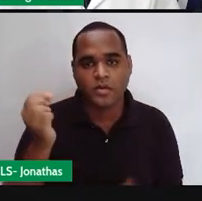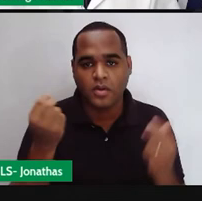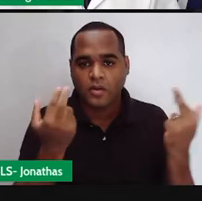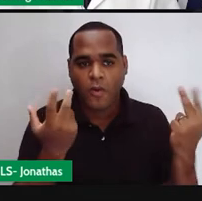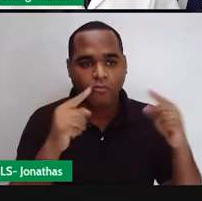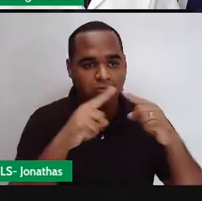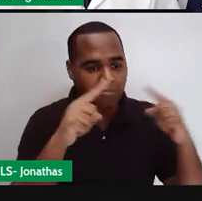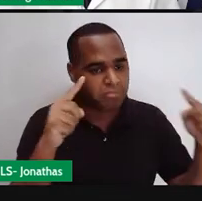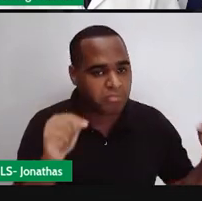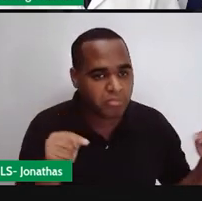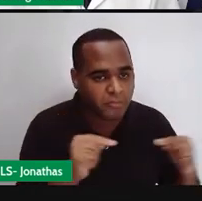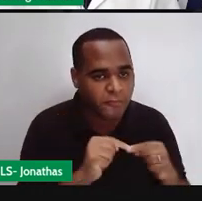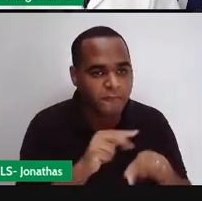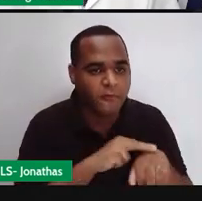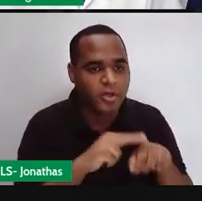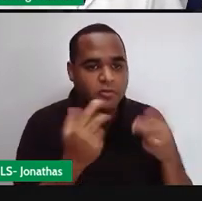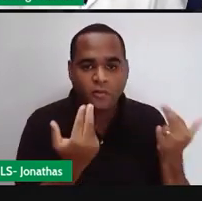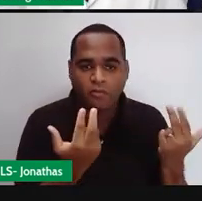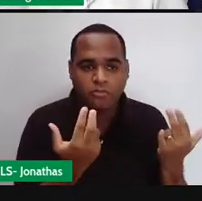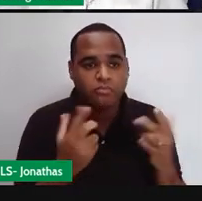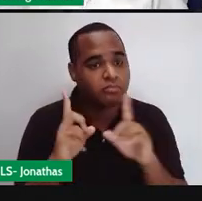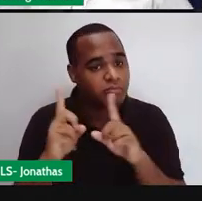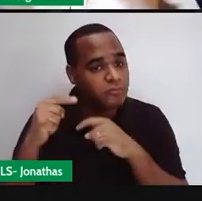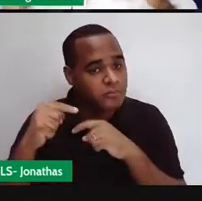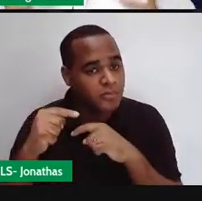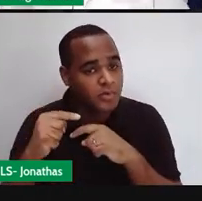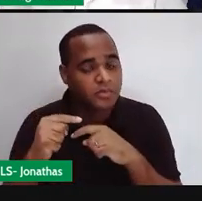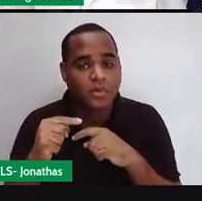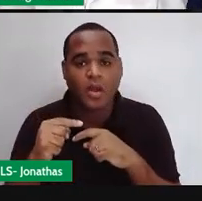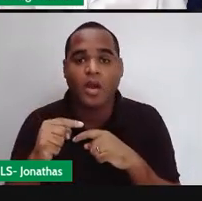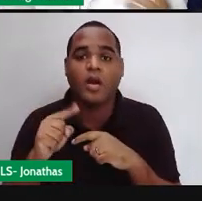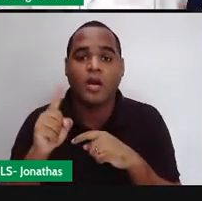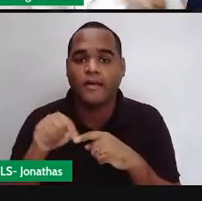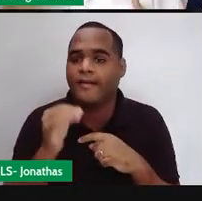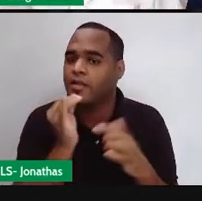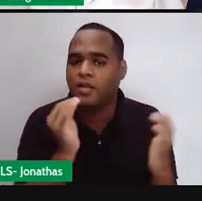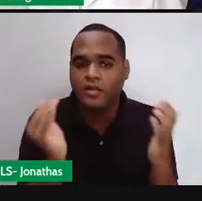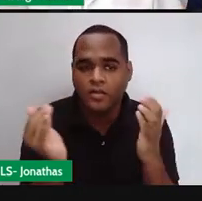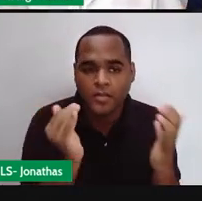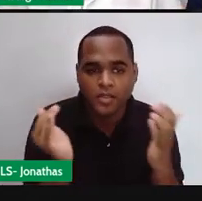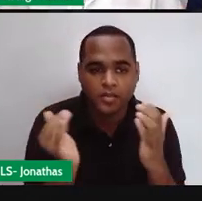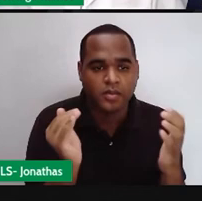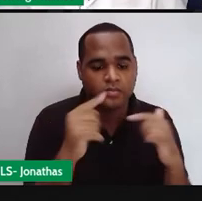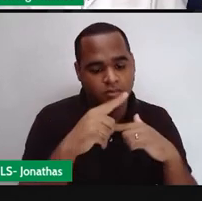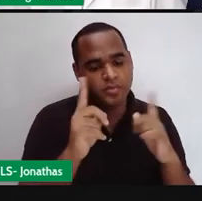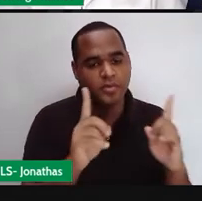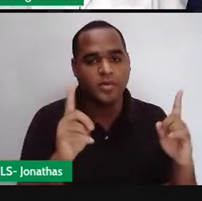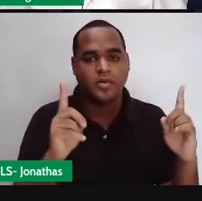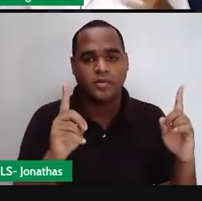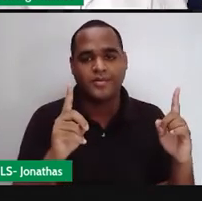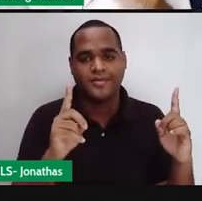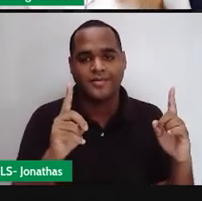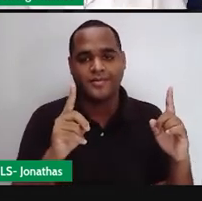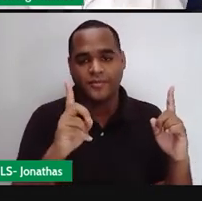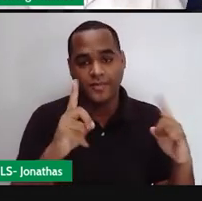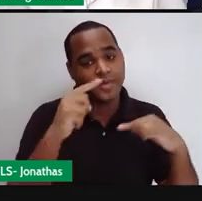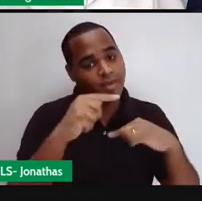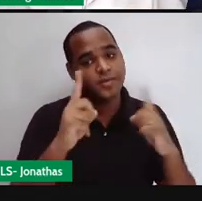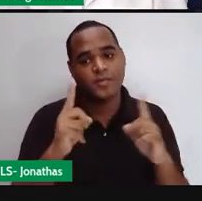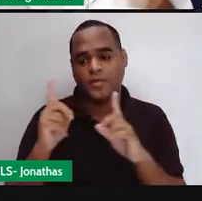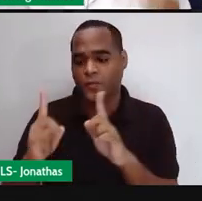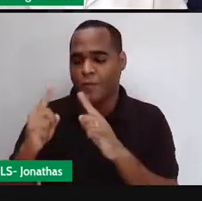retângulo. Exatamente. Por isso que eu pedi para você comparar o retângulo com o quadrado. Porque os ângulos